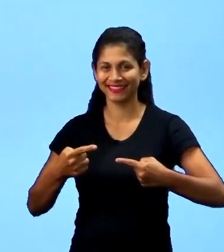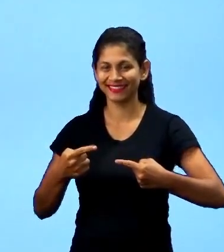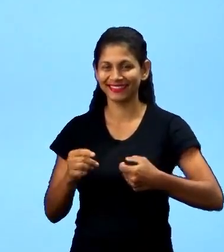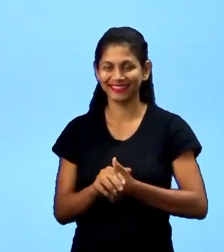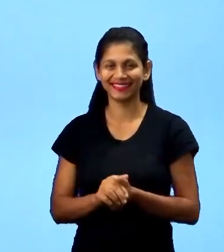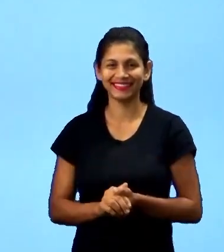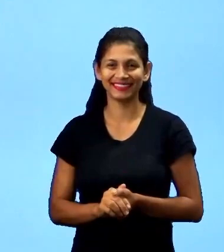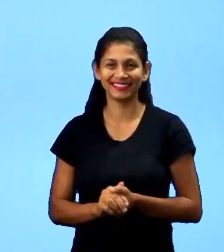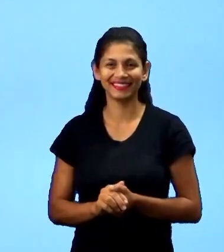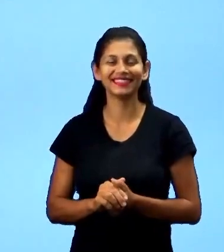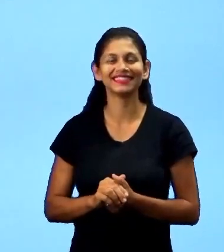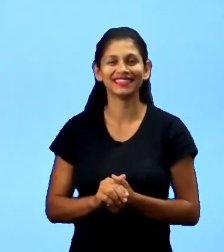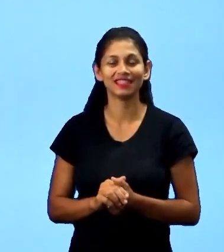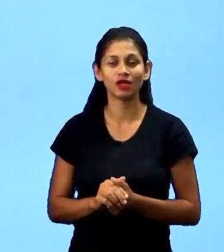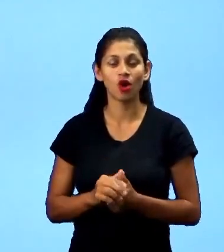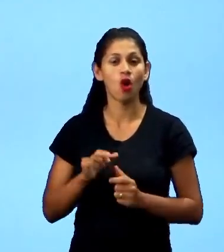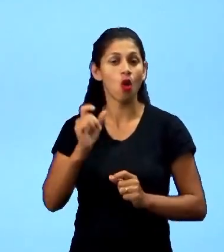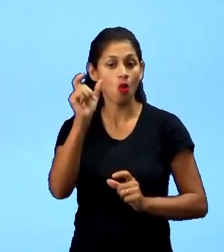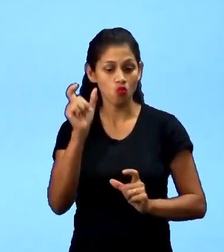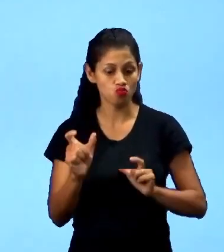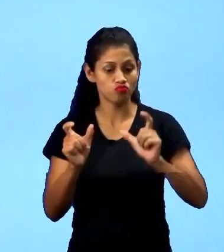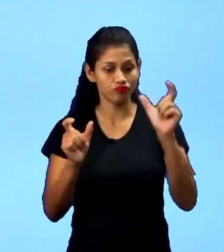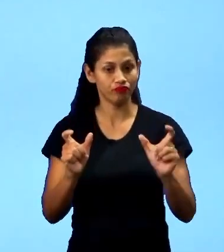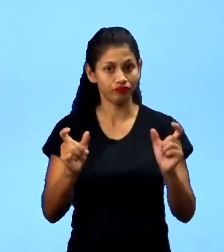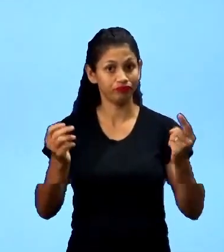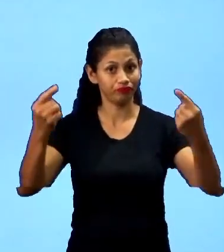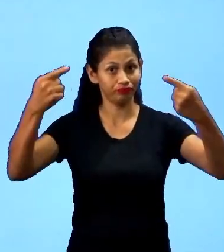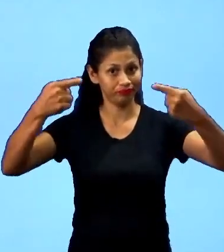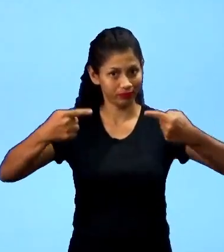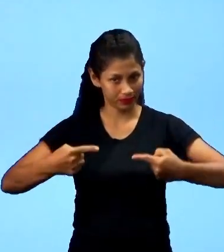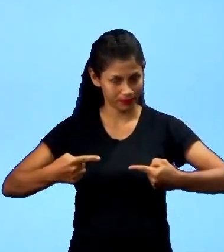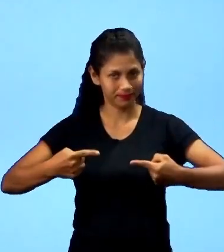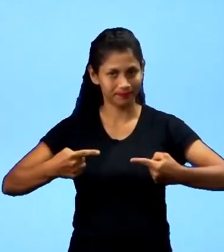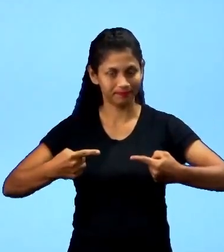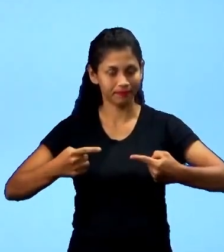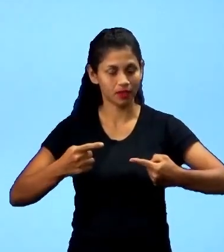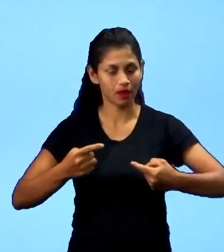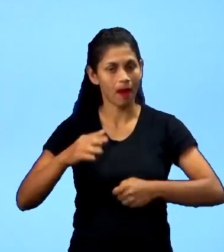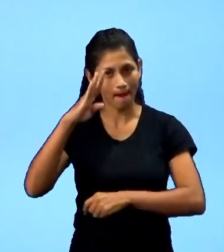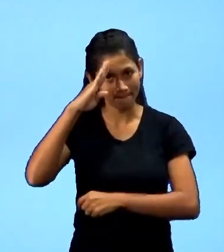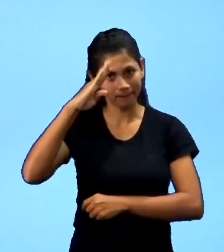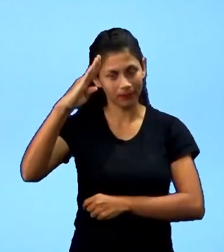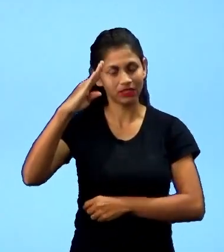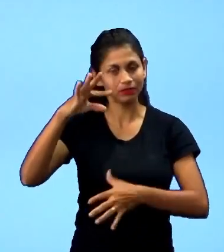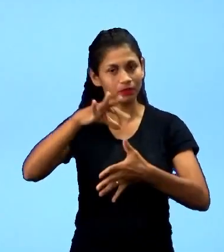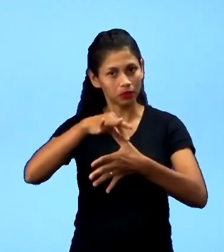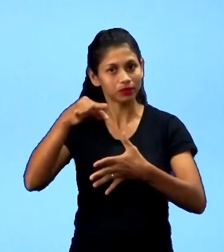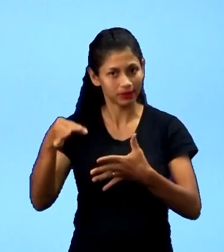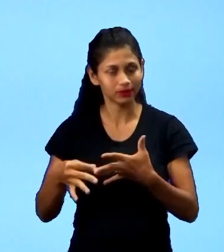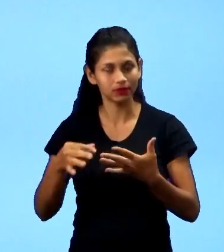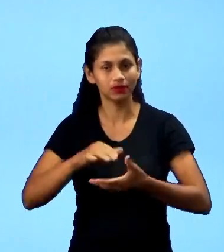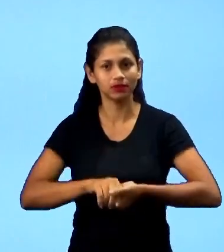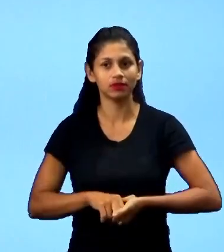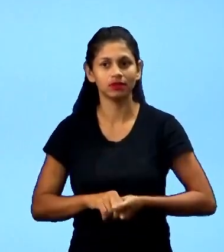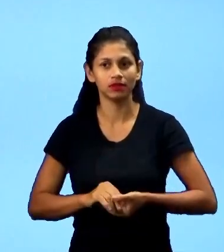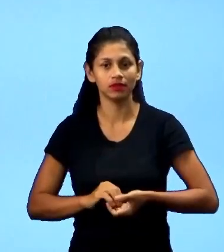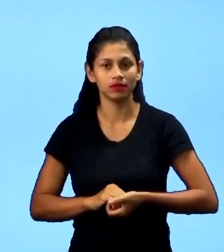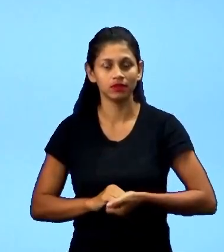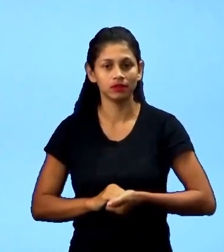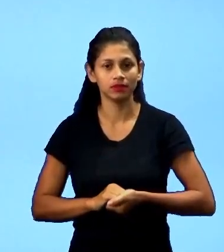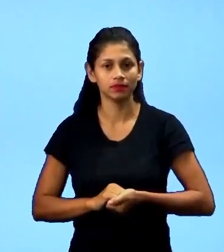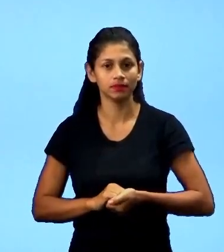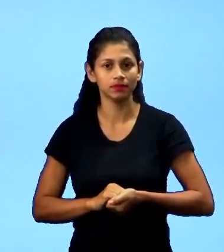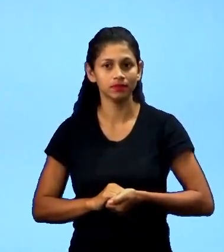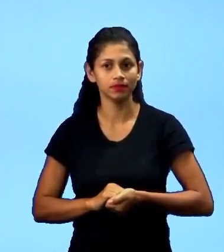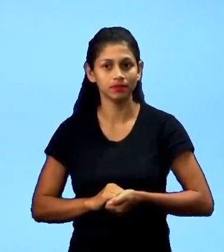aqui. Então, aqui é sempre um contra o outro. Então, esse é o principal segmento. A gente conseguiu mencionar uma das principais